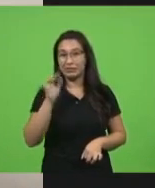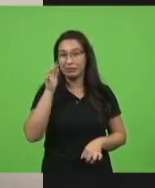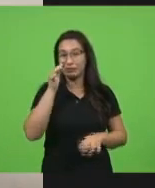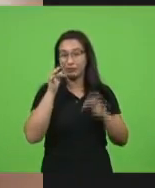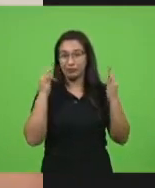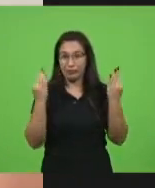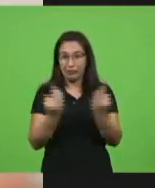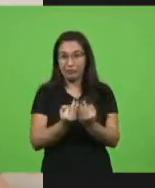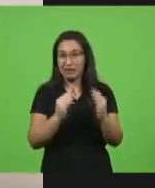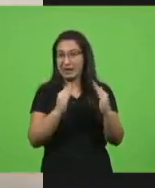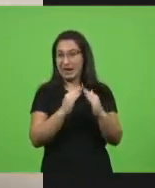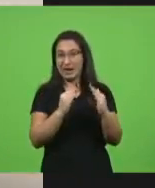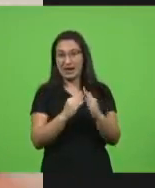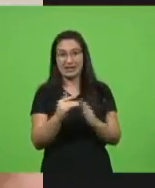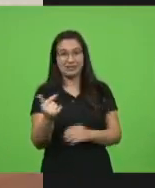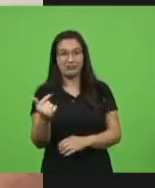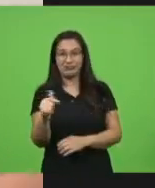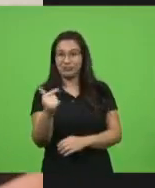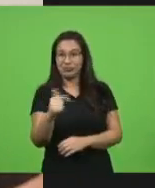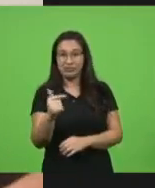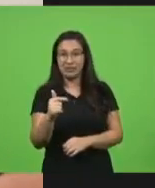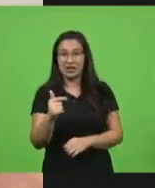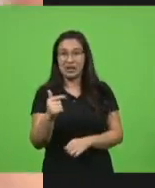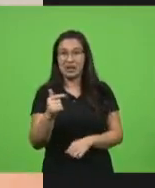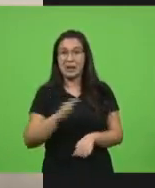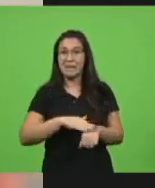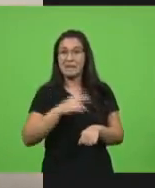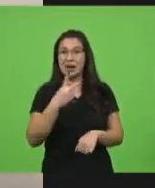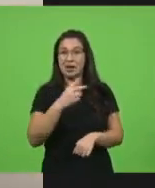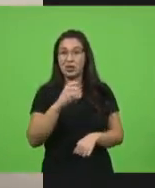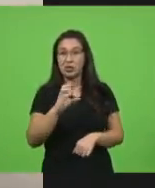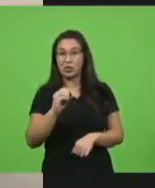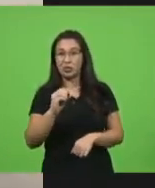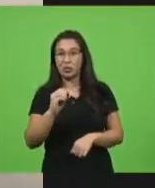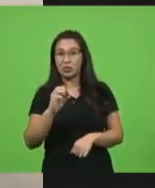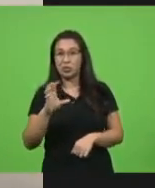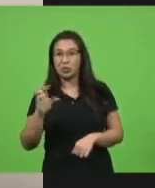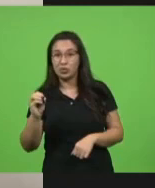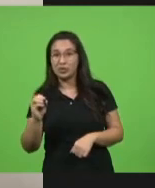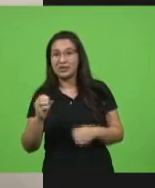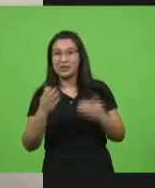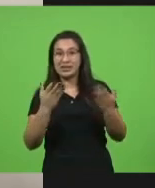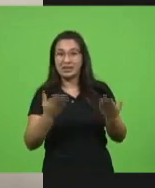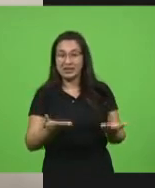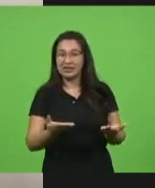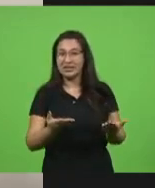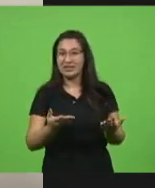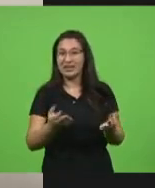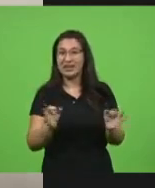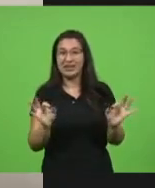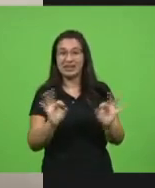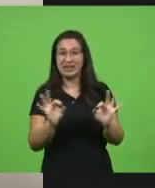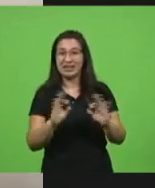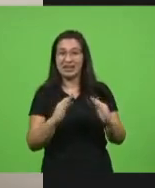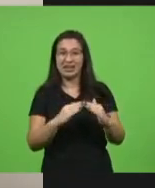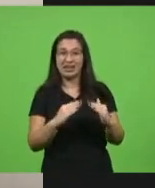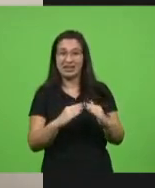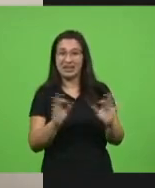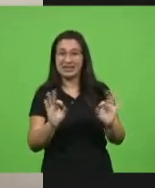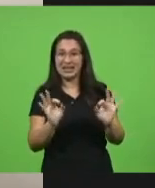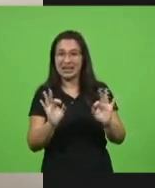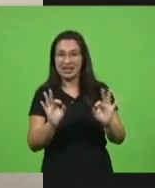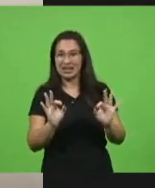para morar e mais de 300 mil que vivem em submoradias. Quando nós vivemos, neste